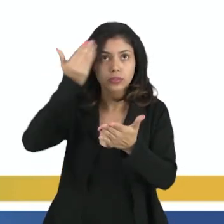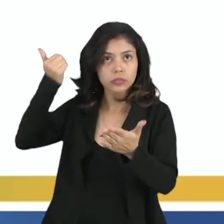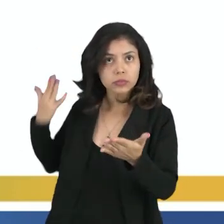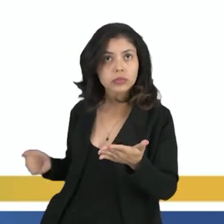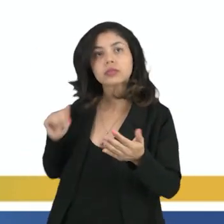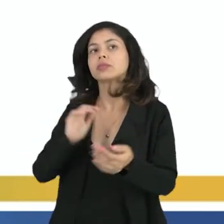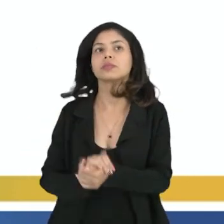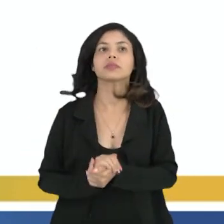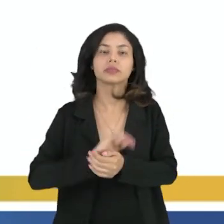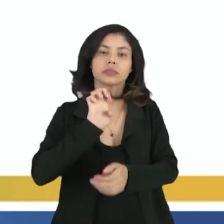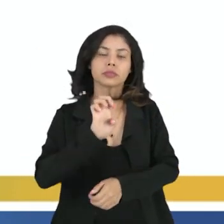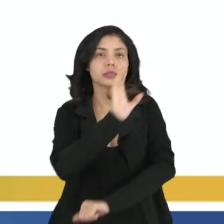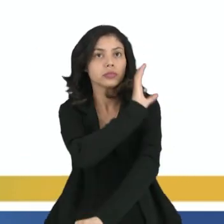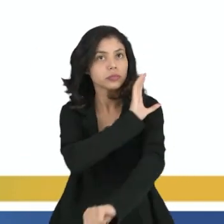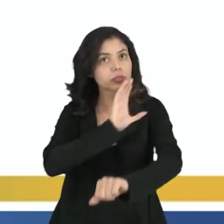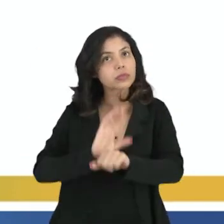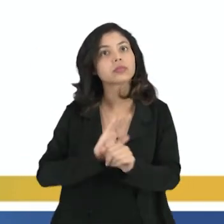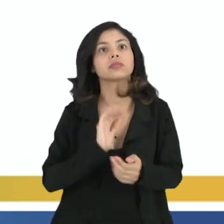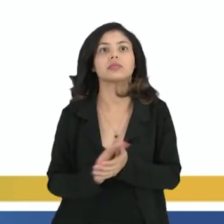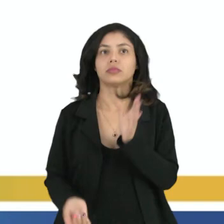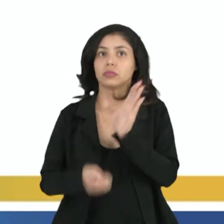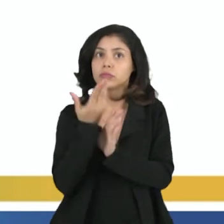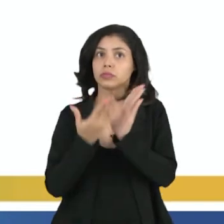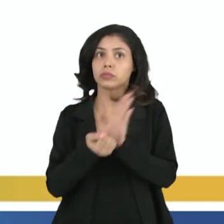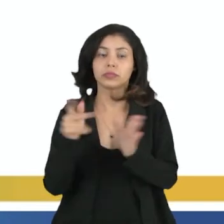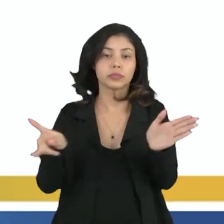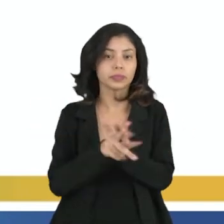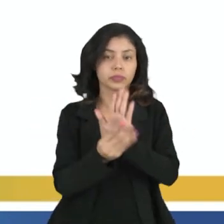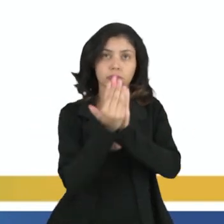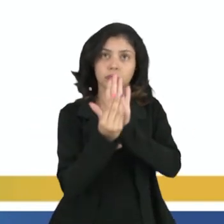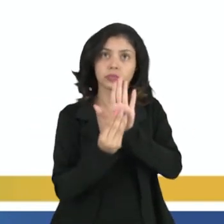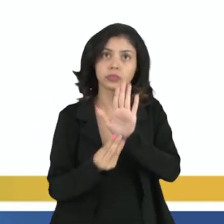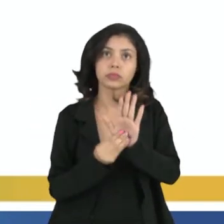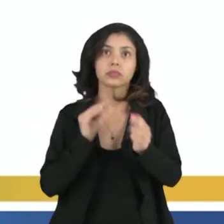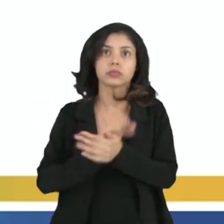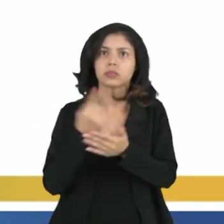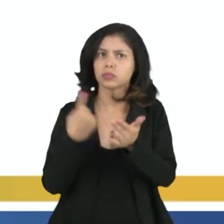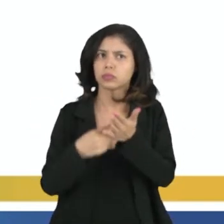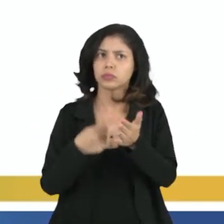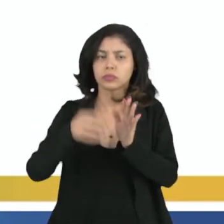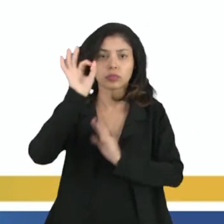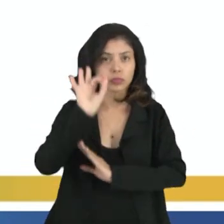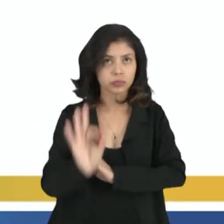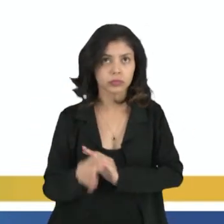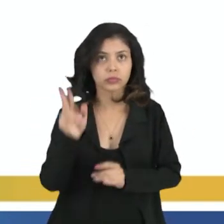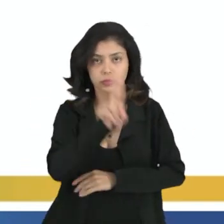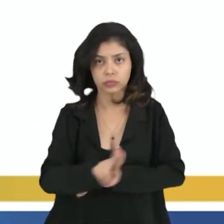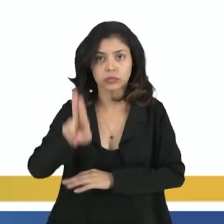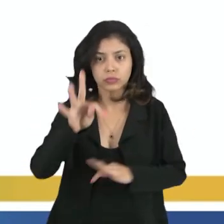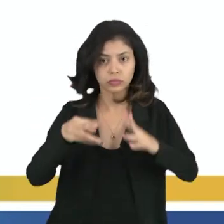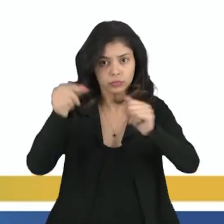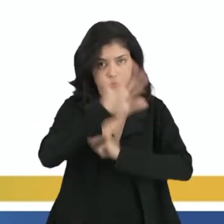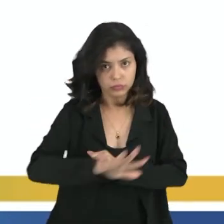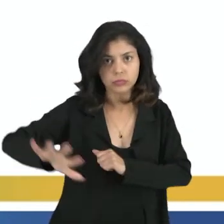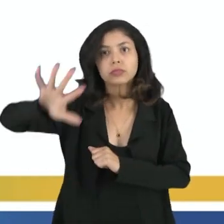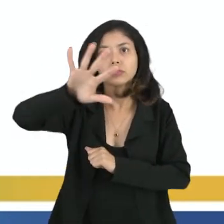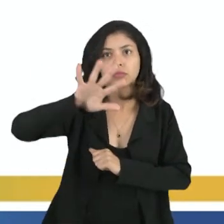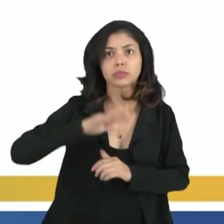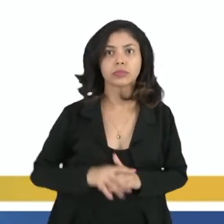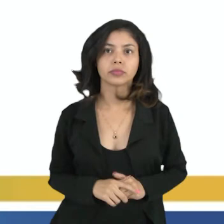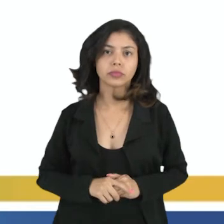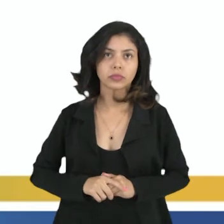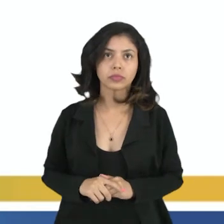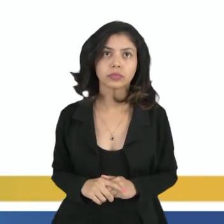povos da antiguidade. E. A cultura gera determinados padrões que são considerados corretos e utilizados